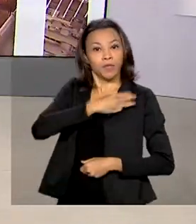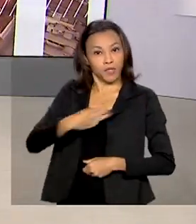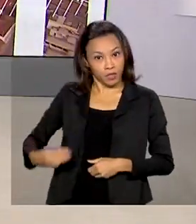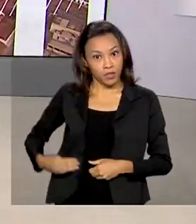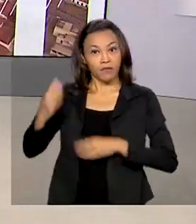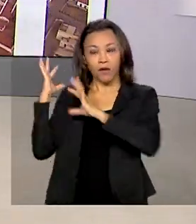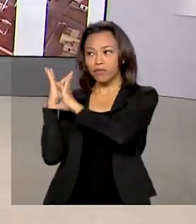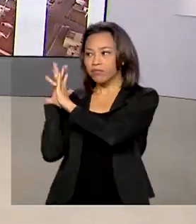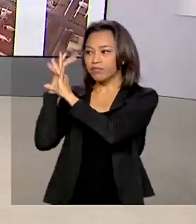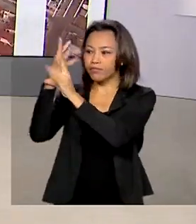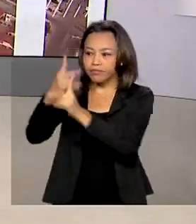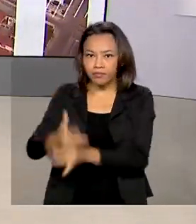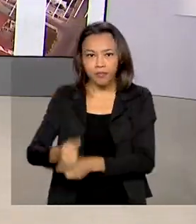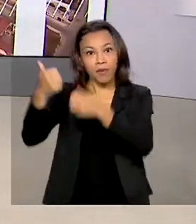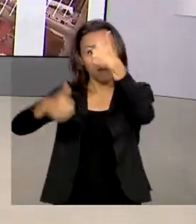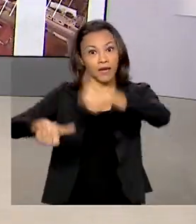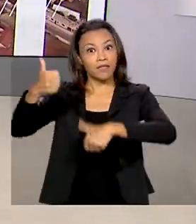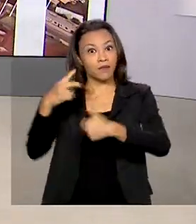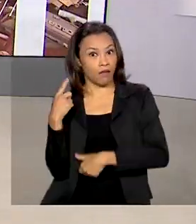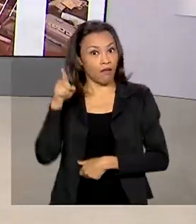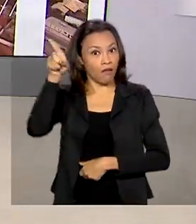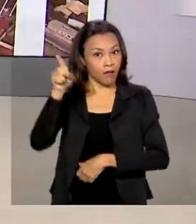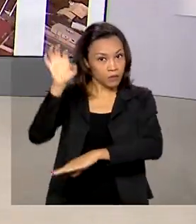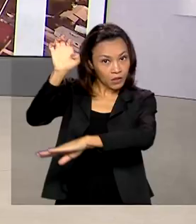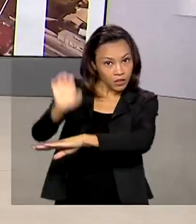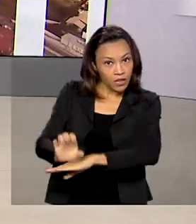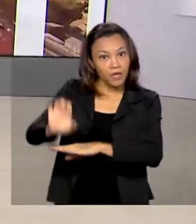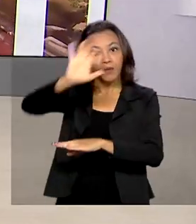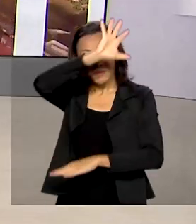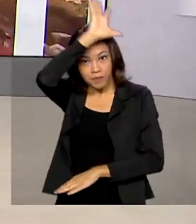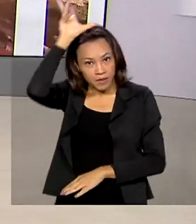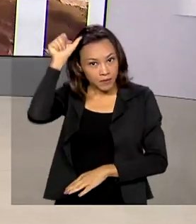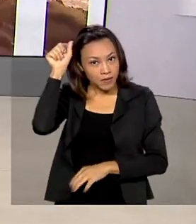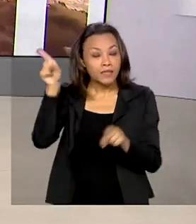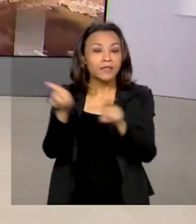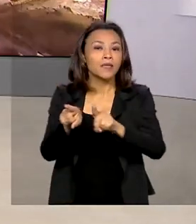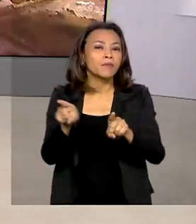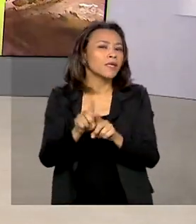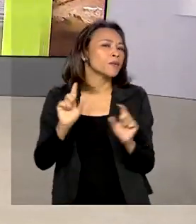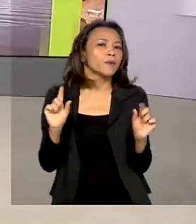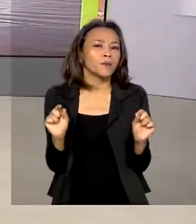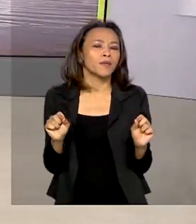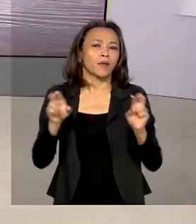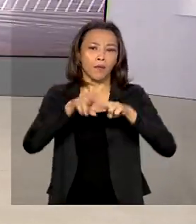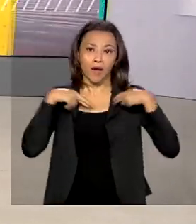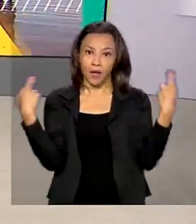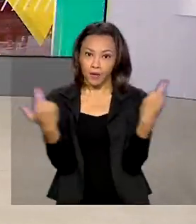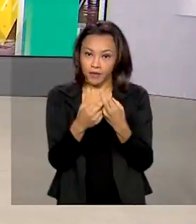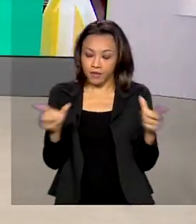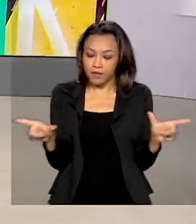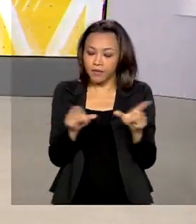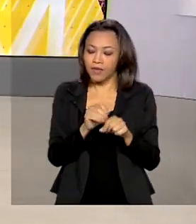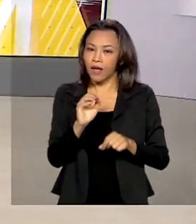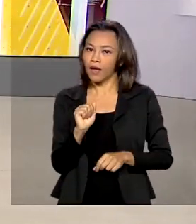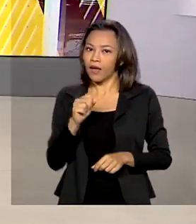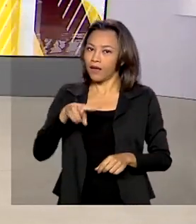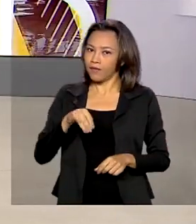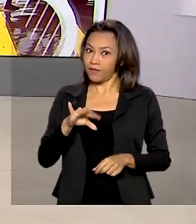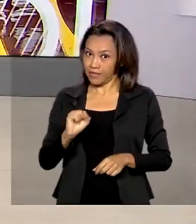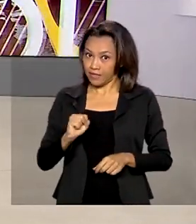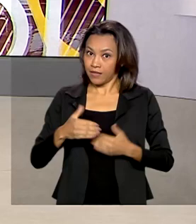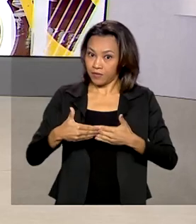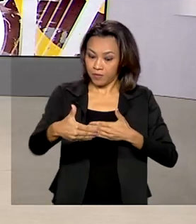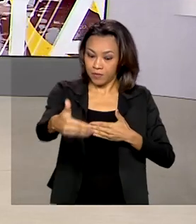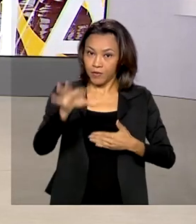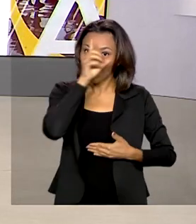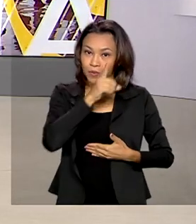balanço das ações no estado do Amazonas. E está prevista também uma reunião da Anvisa no próximo domingo para definir a